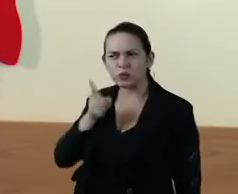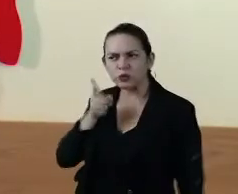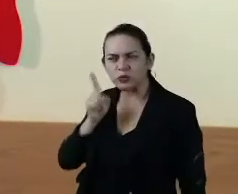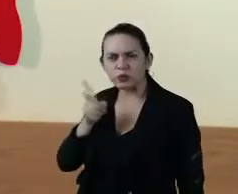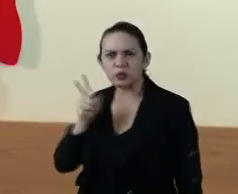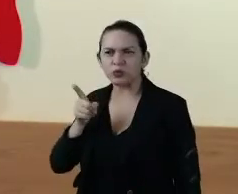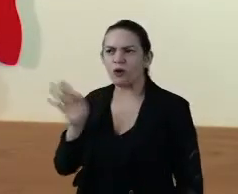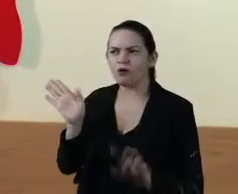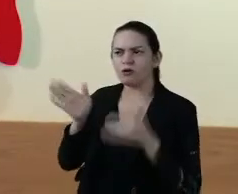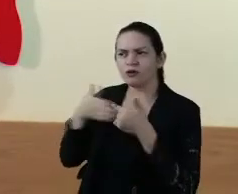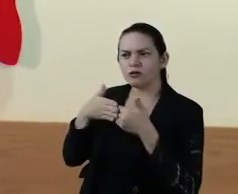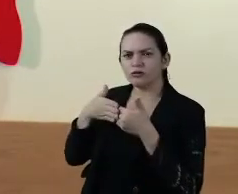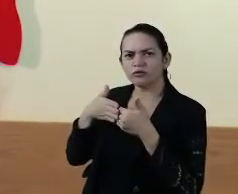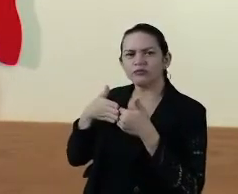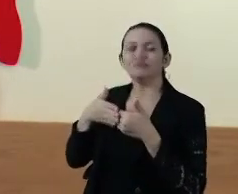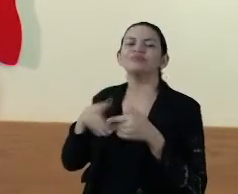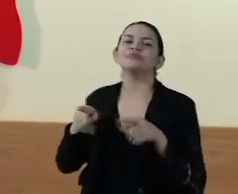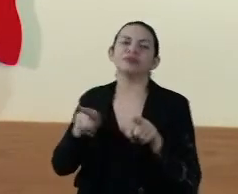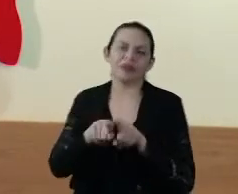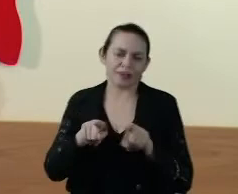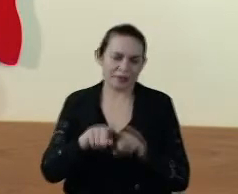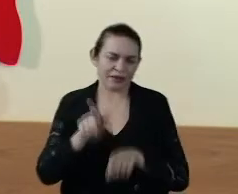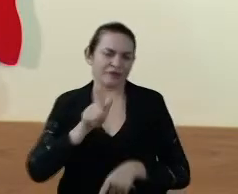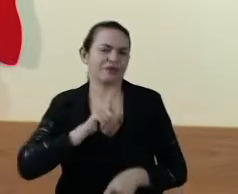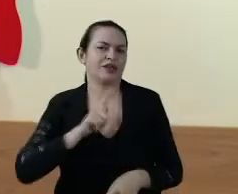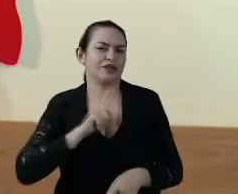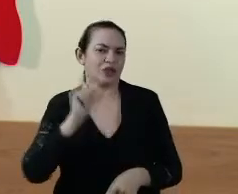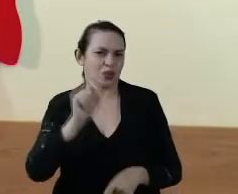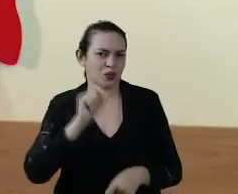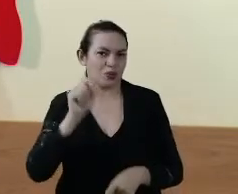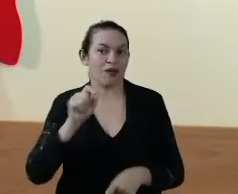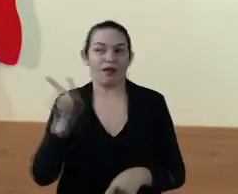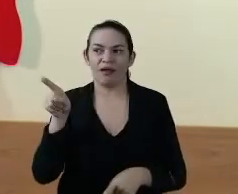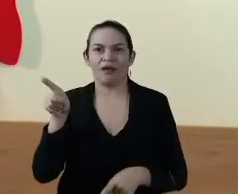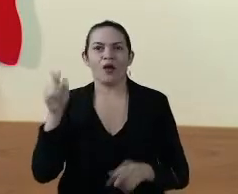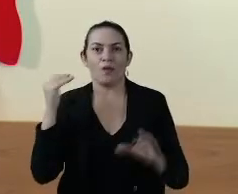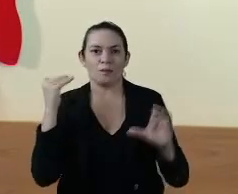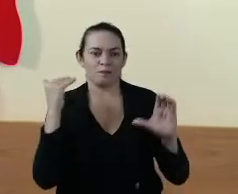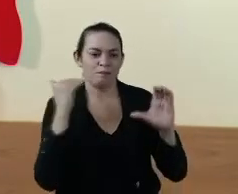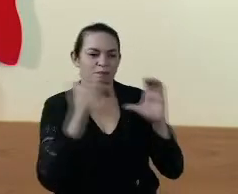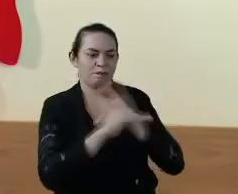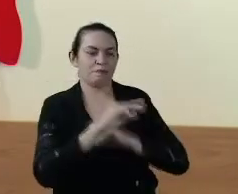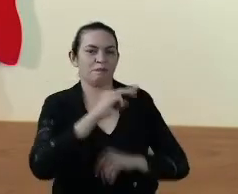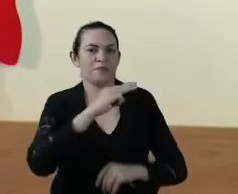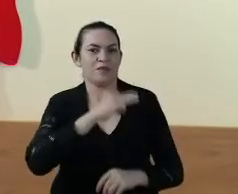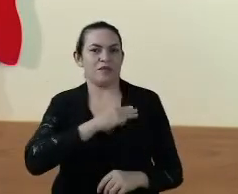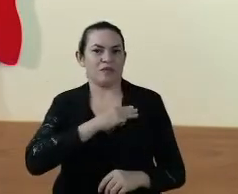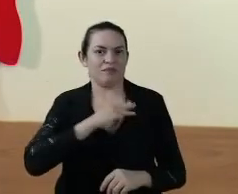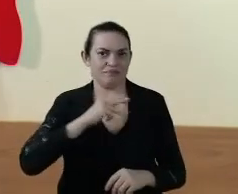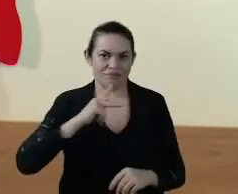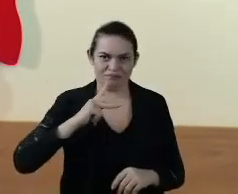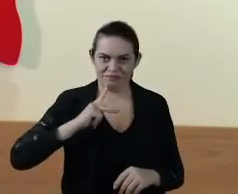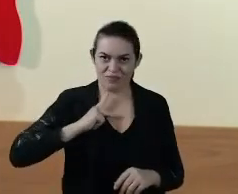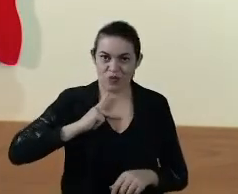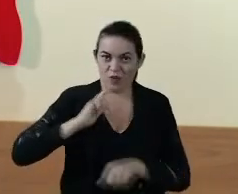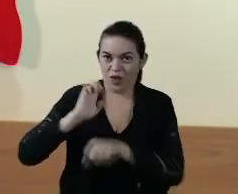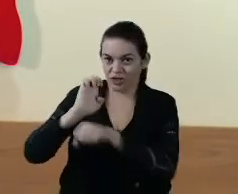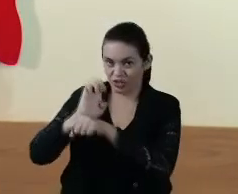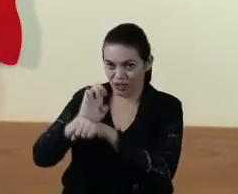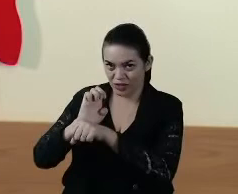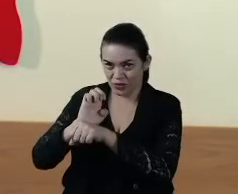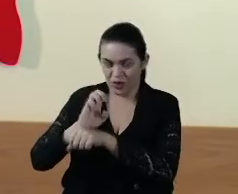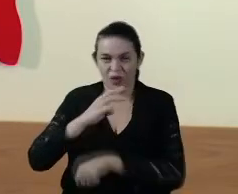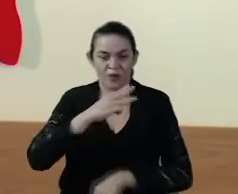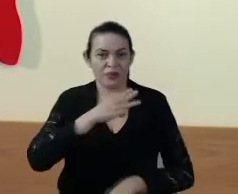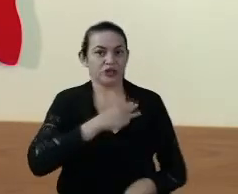interdição, nós tenhamos também o envio ao Ministério Público Estadual, MPE, e ao Ministério